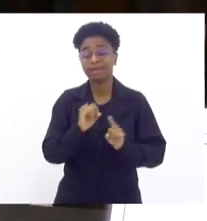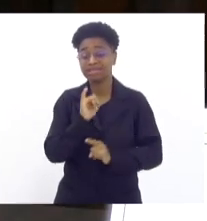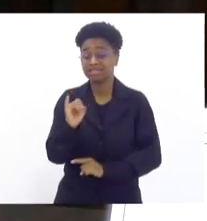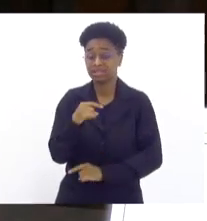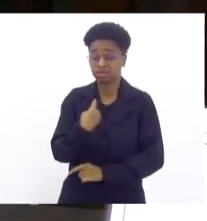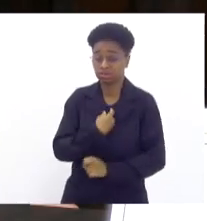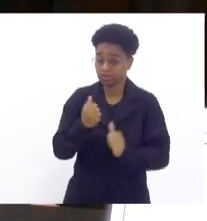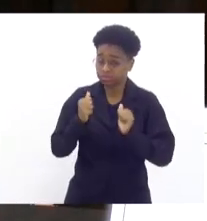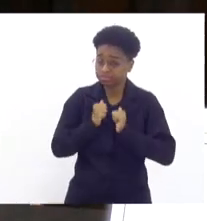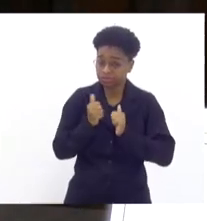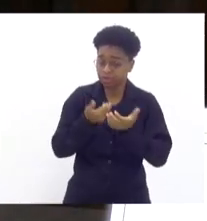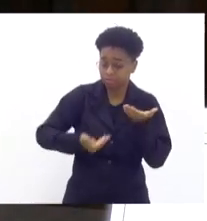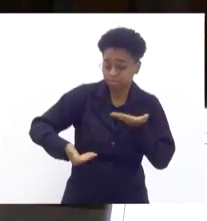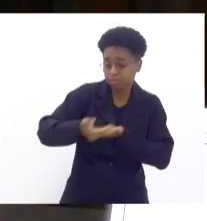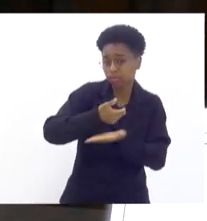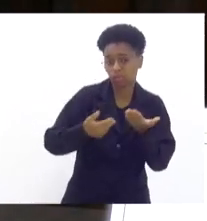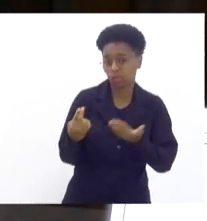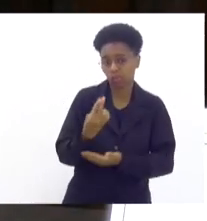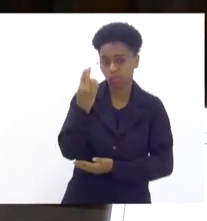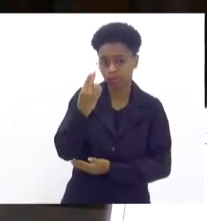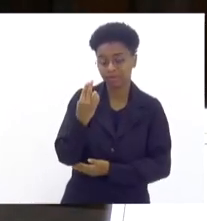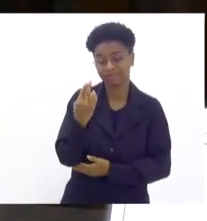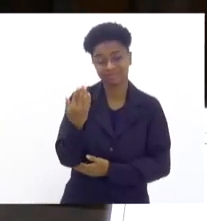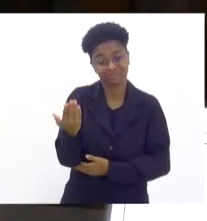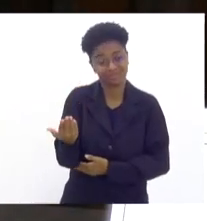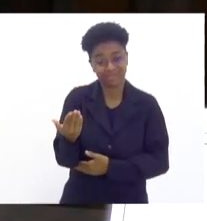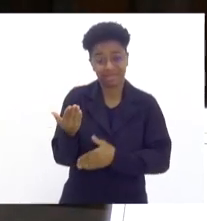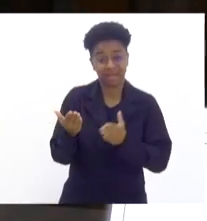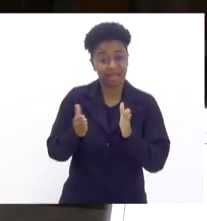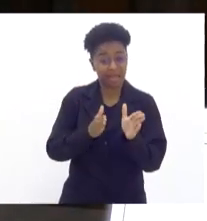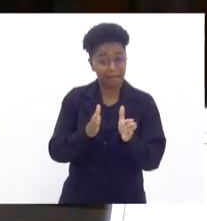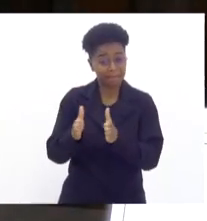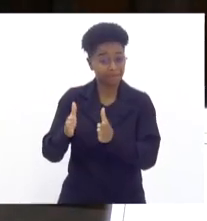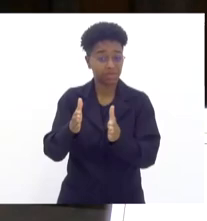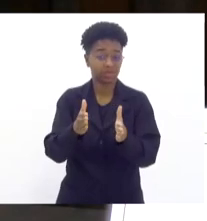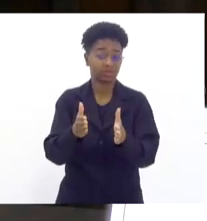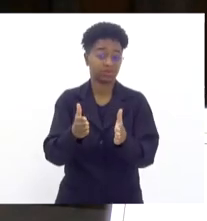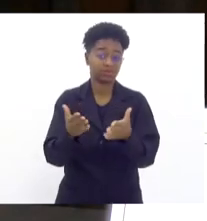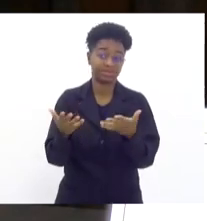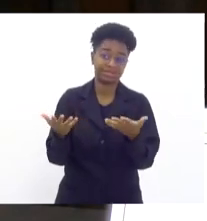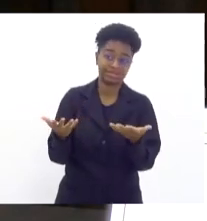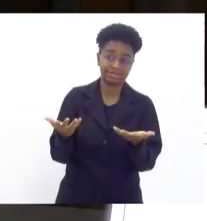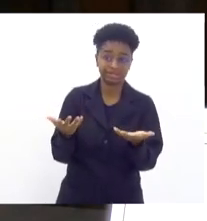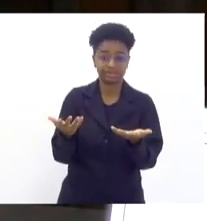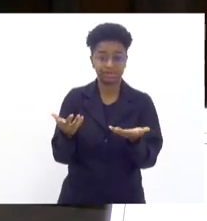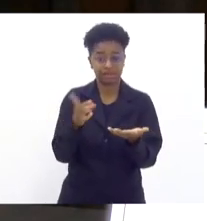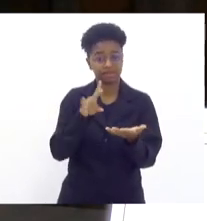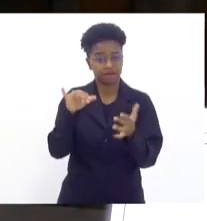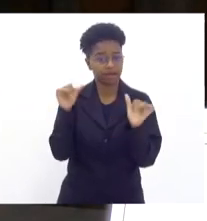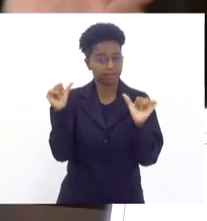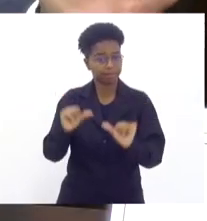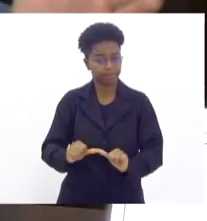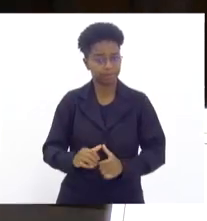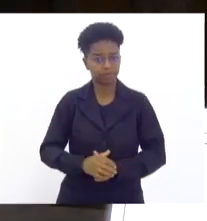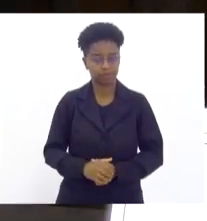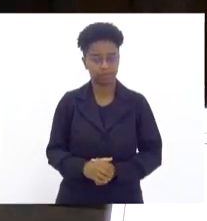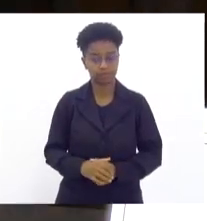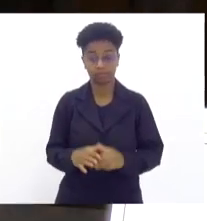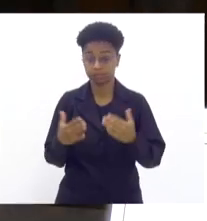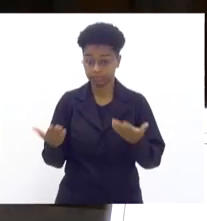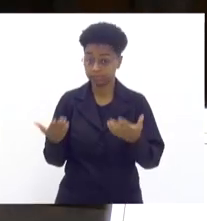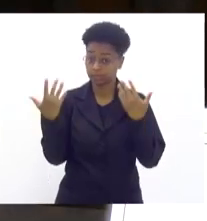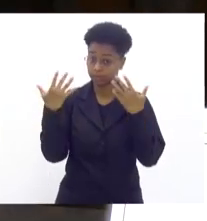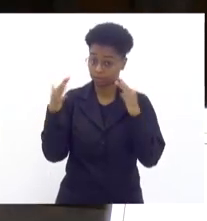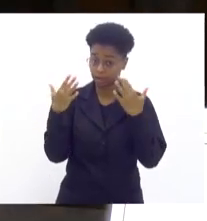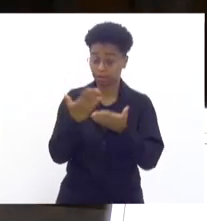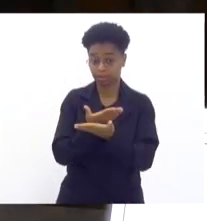fizermos integração nesse momento, o caminho, assim, a tendência é piorar ainda mais. Então, parabenizar a